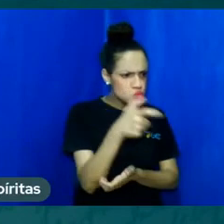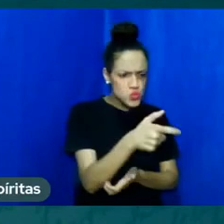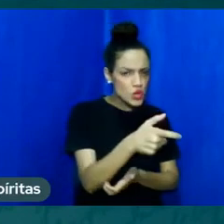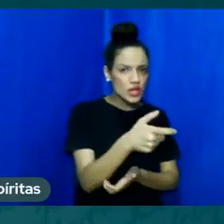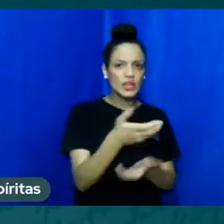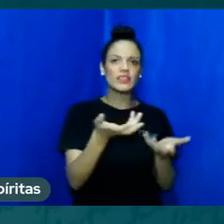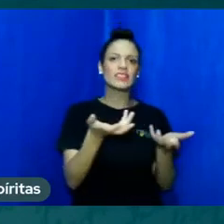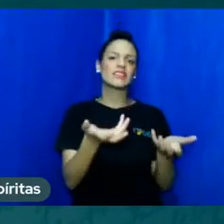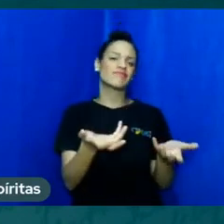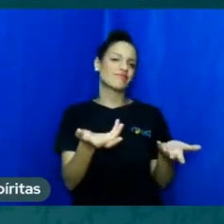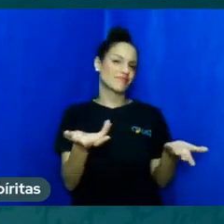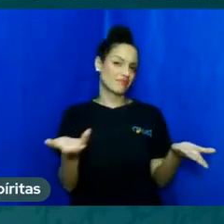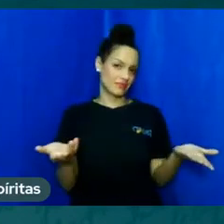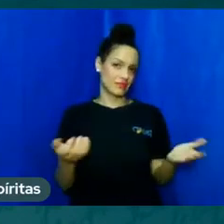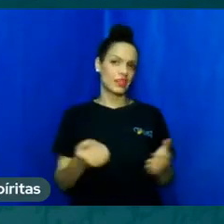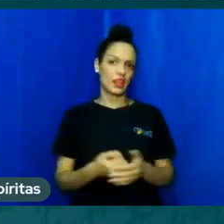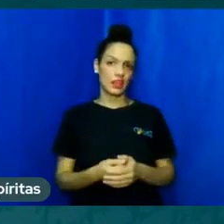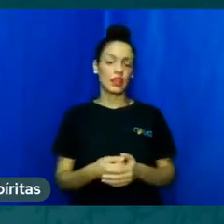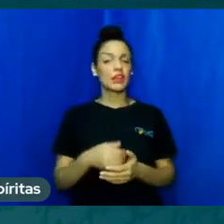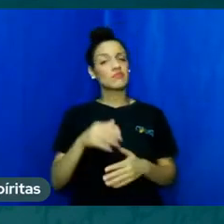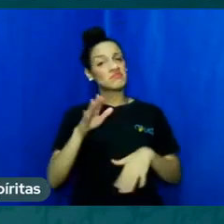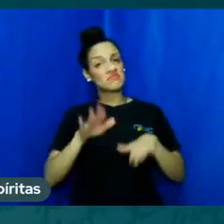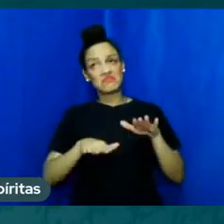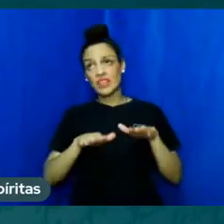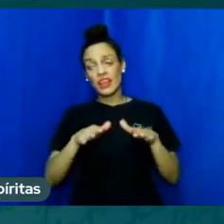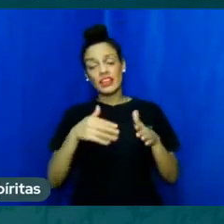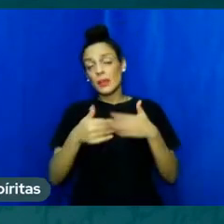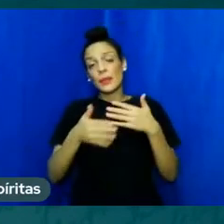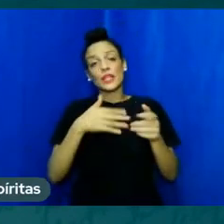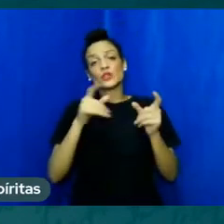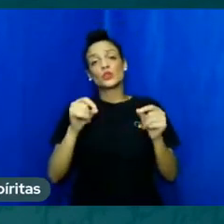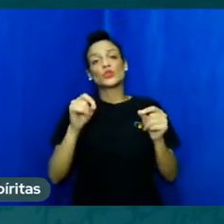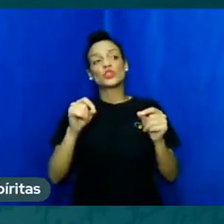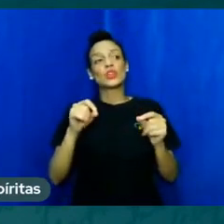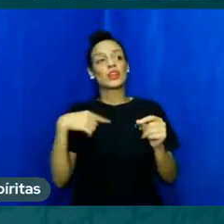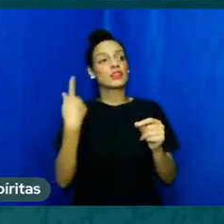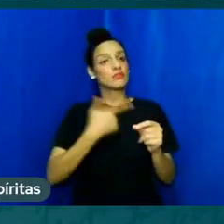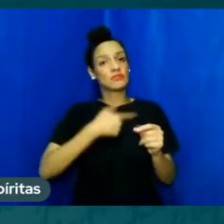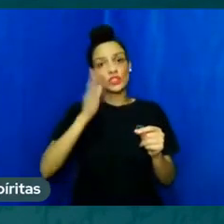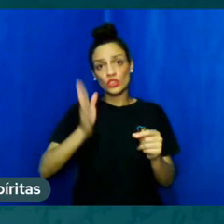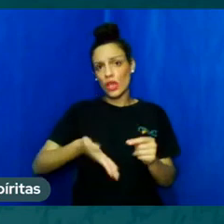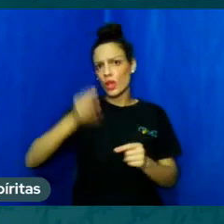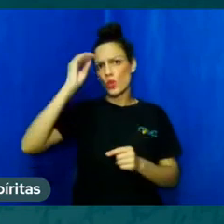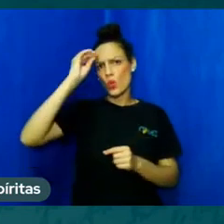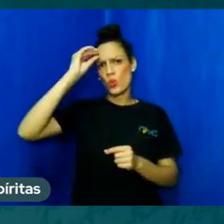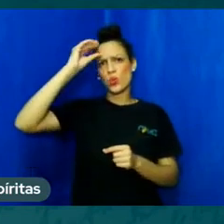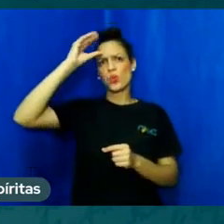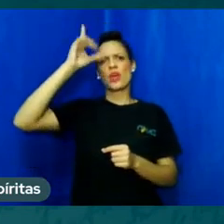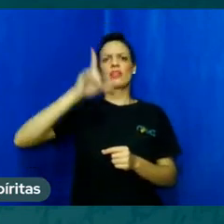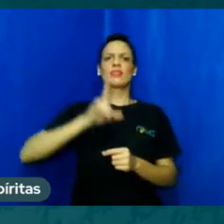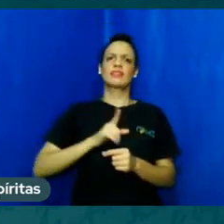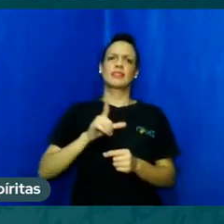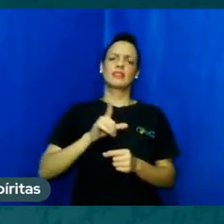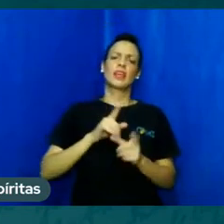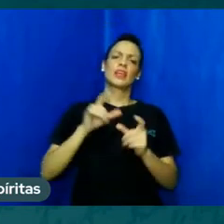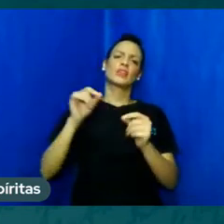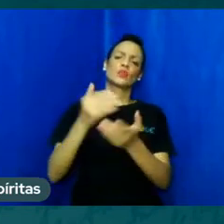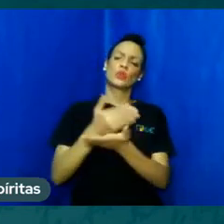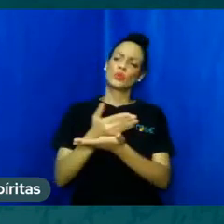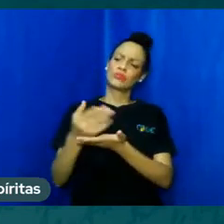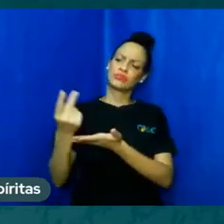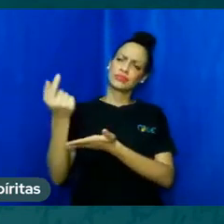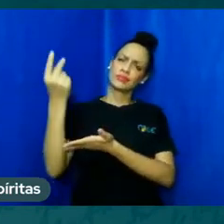esclarecimento que a gente tem, todas as doutrinas filosóficas de todos os tempos, desde a mais antiga antiguidade,